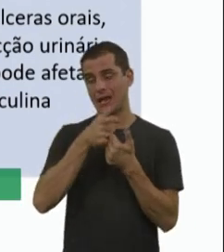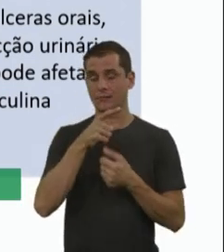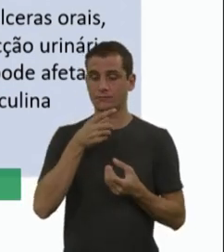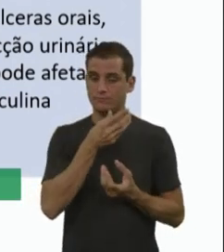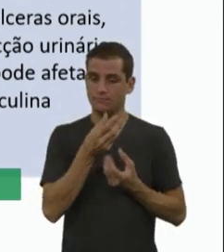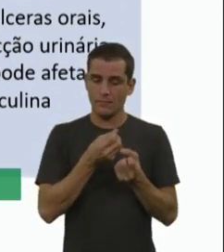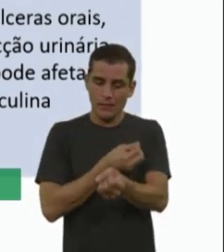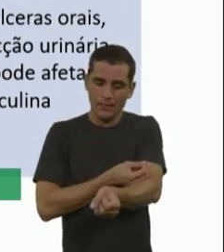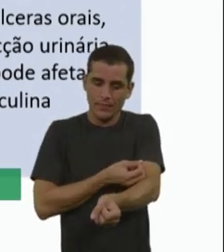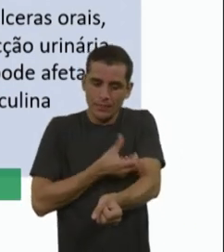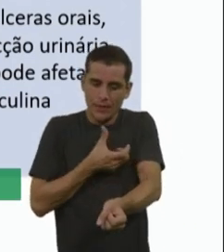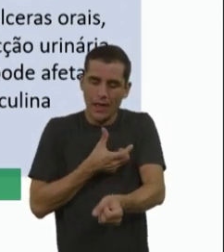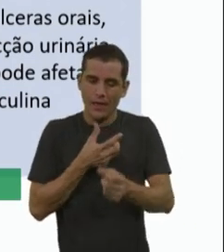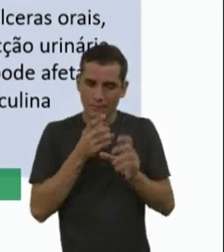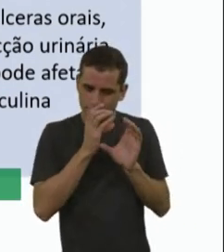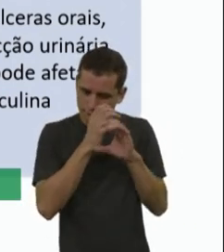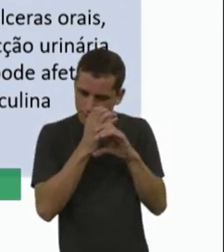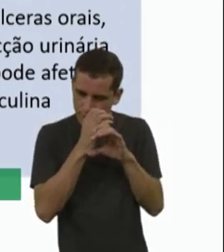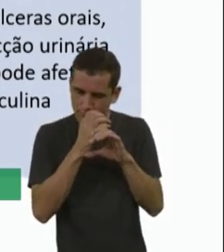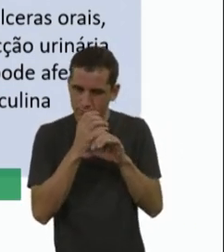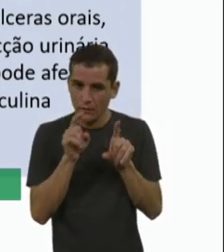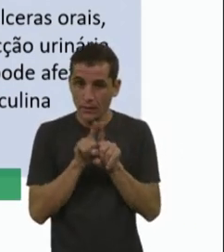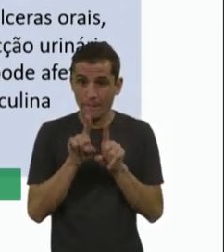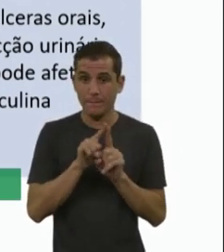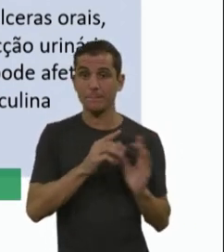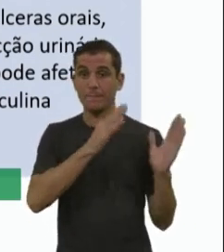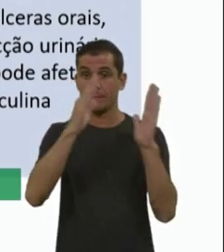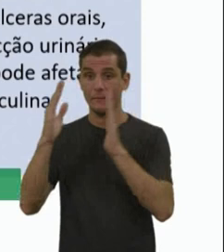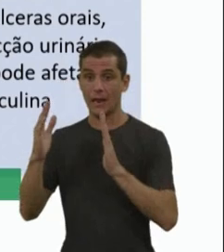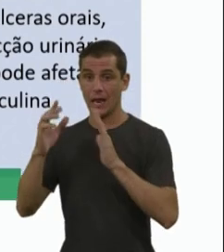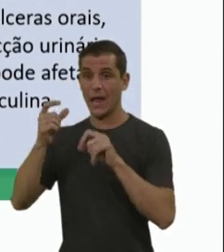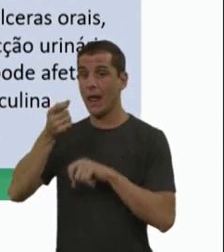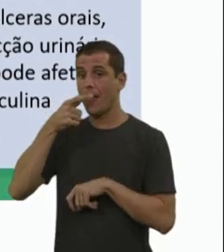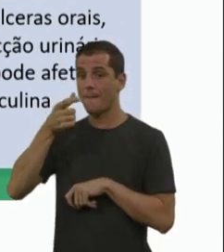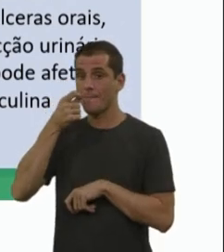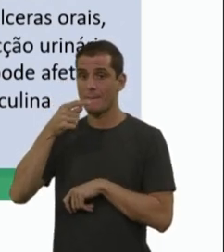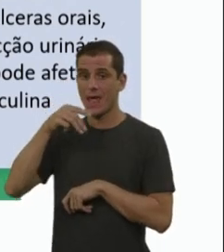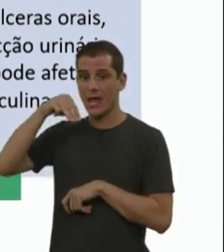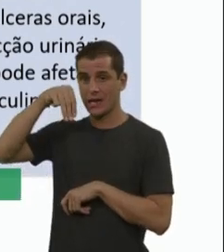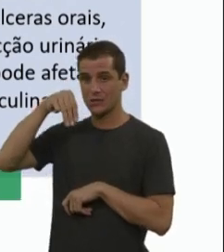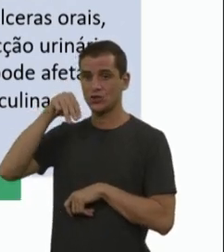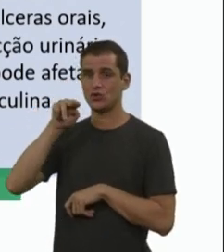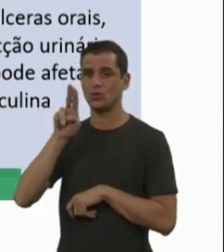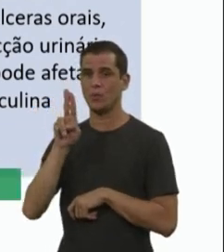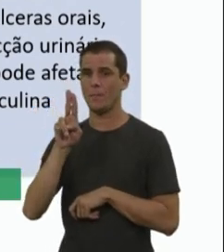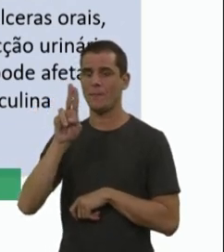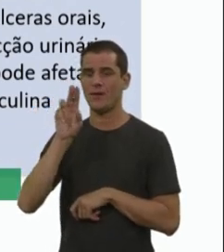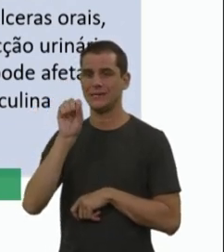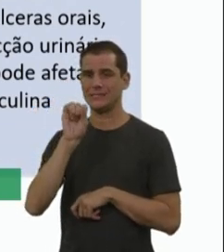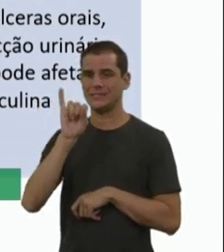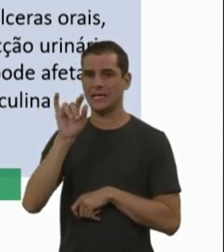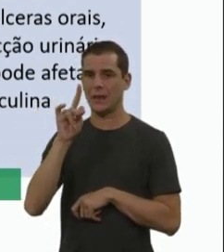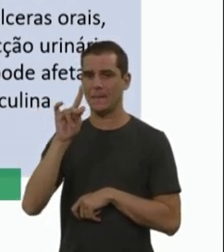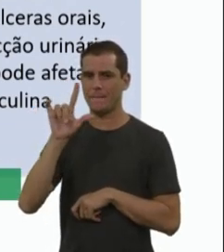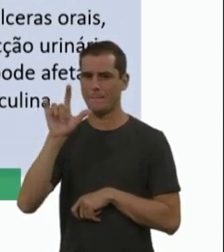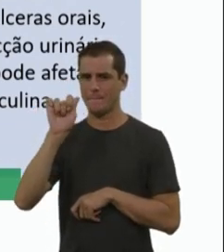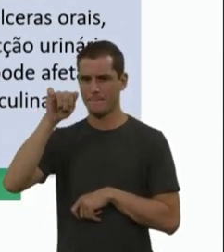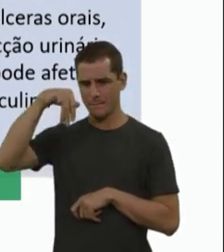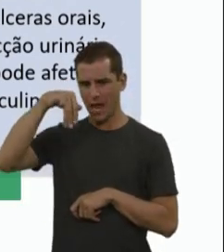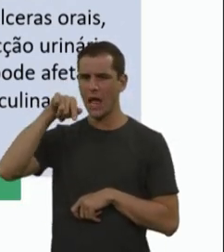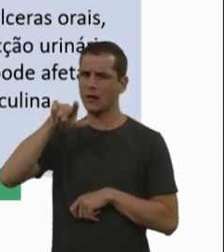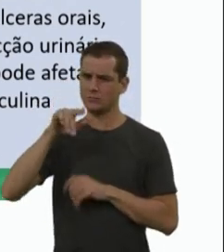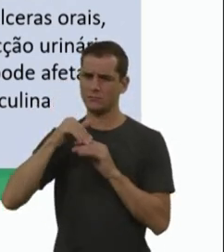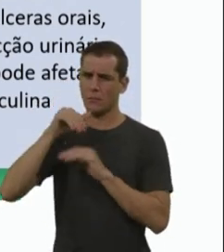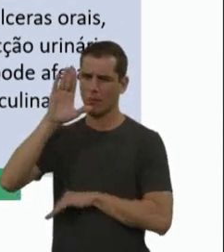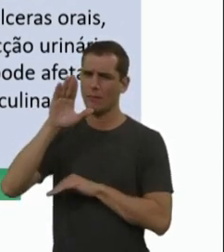E o outro medicamento que é o RISGPLAM, também é um medicamento bastante seguro, ele pode ter alguns efeitos mais gastrointestinais, então,